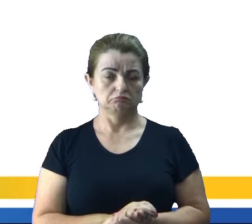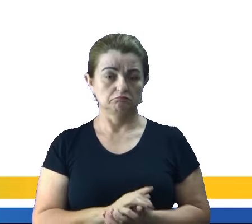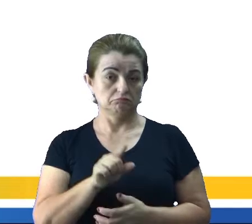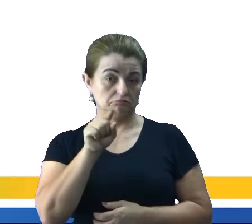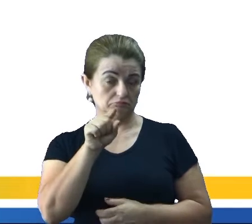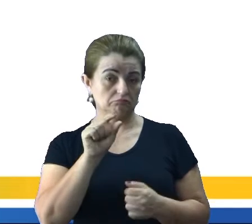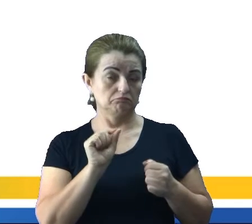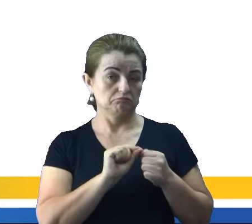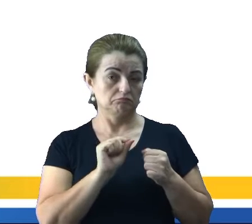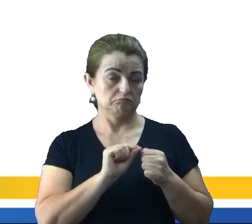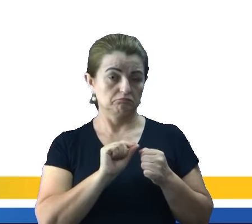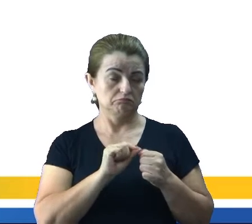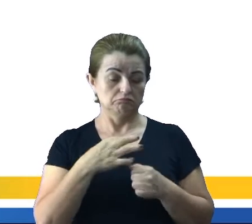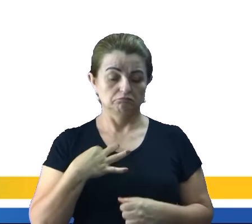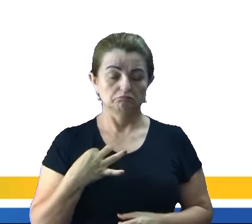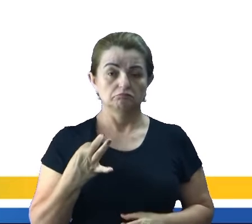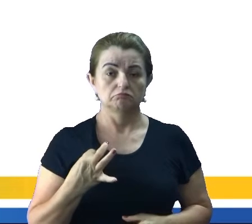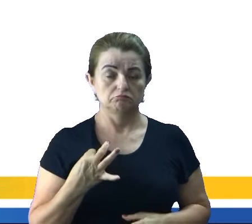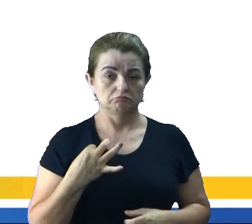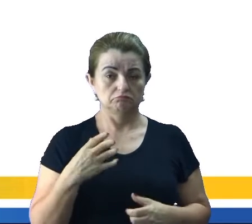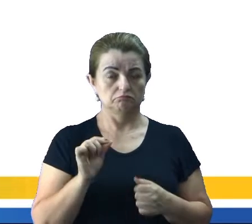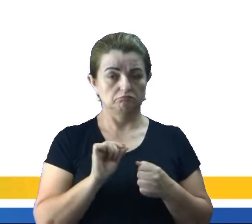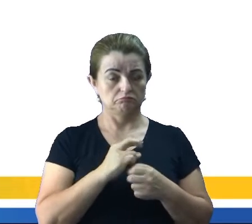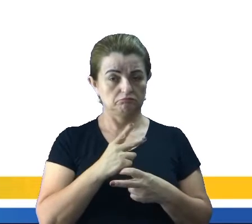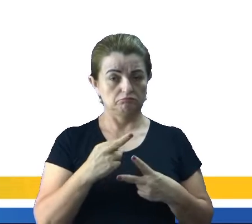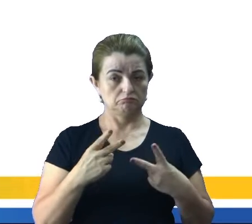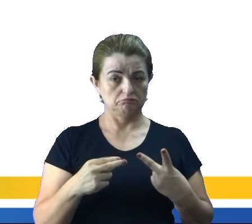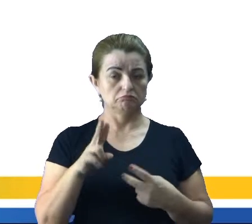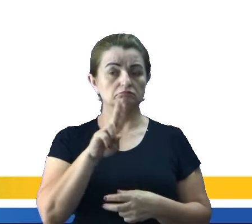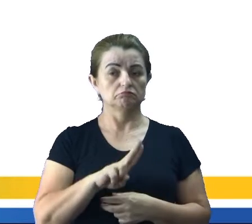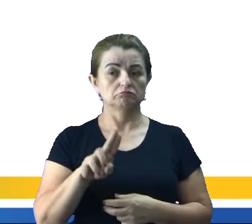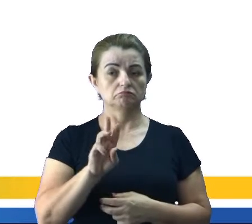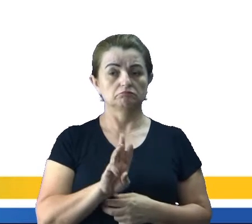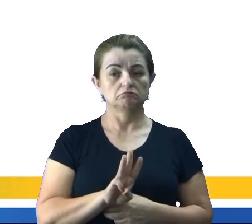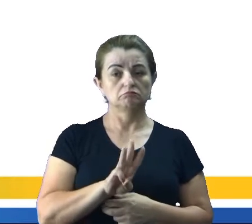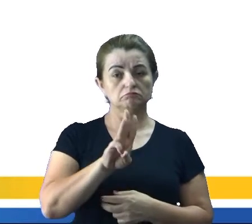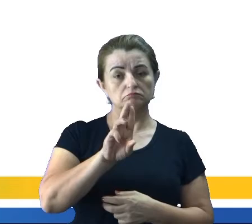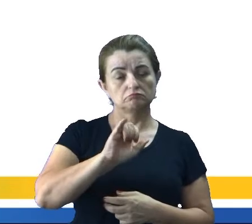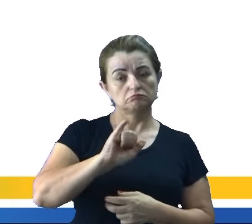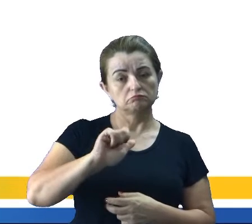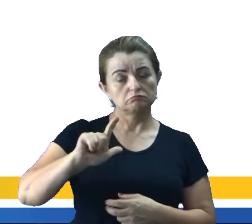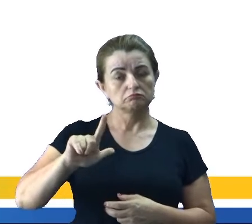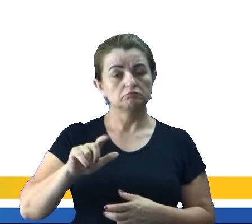Se você for, né Se voluntariar pra fazer algo Você vai utilizar o will também